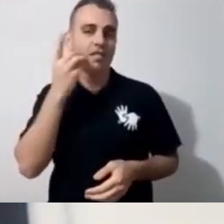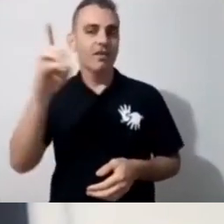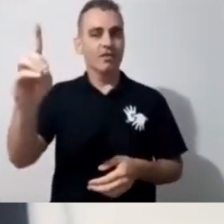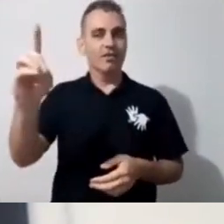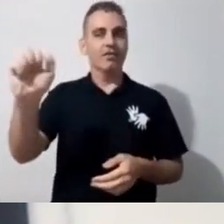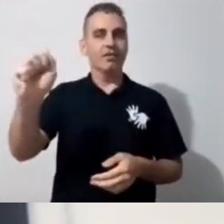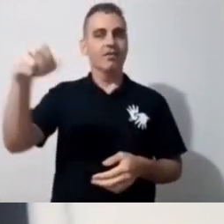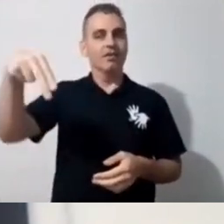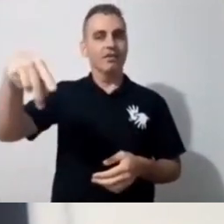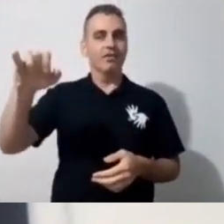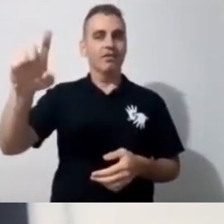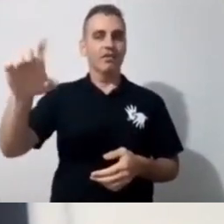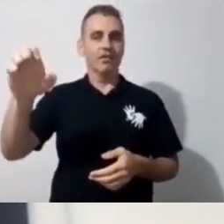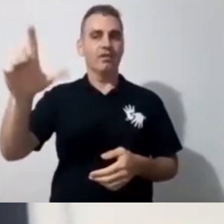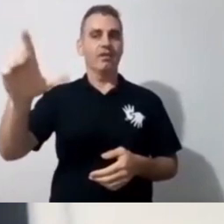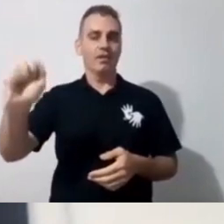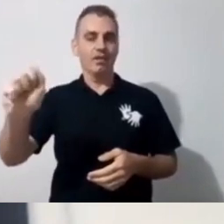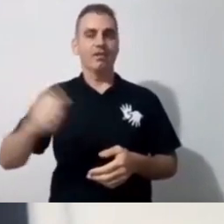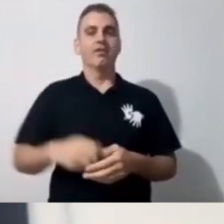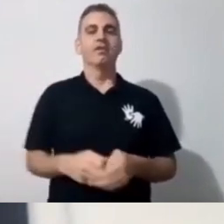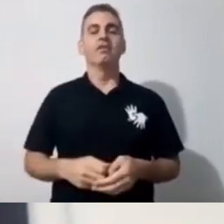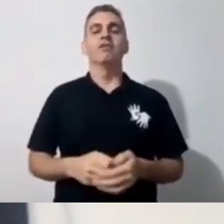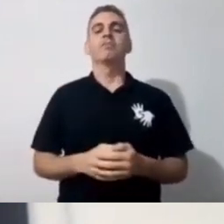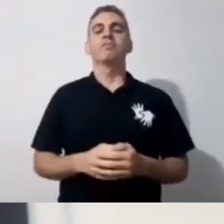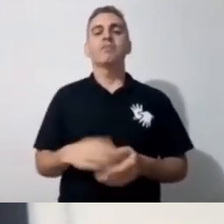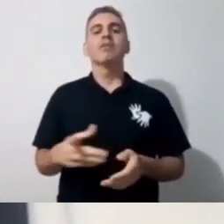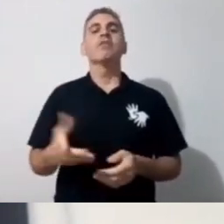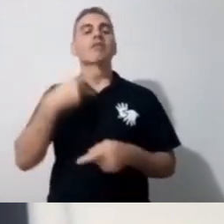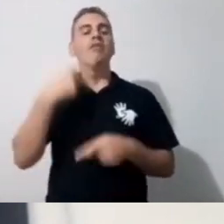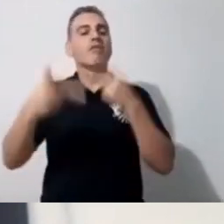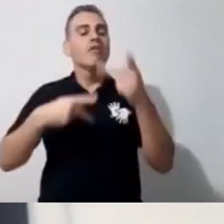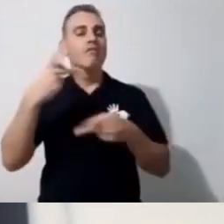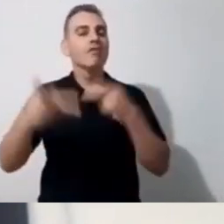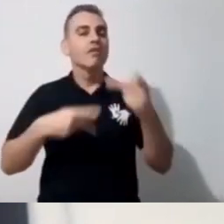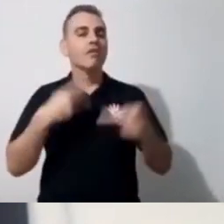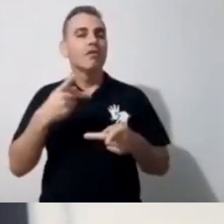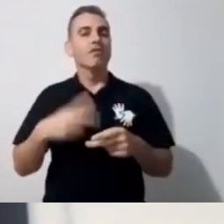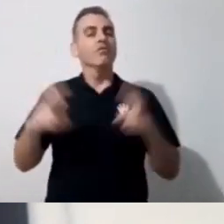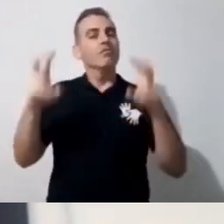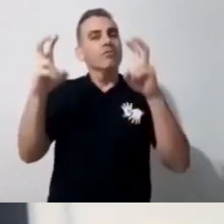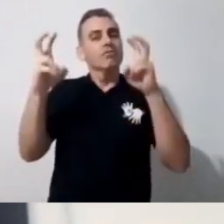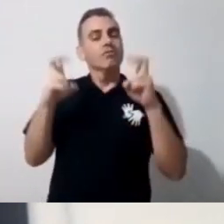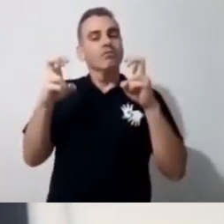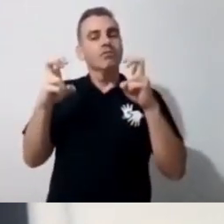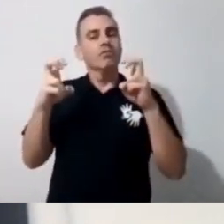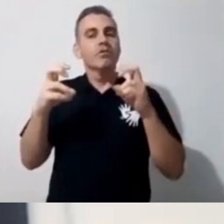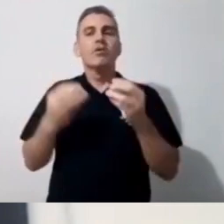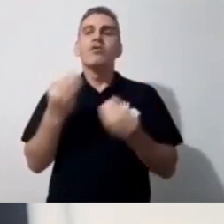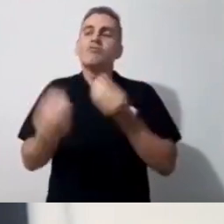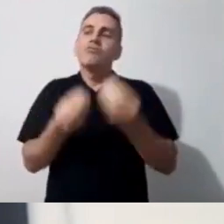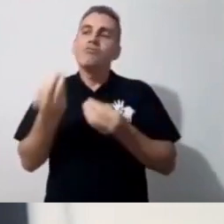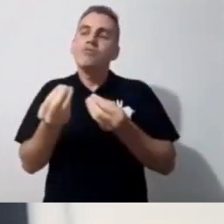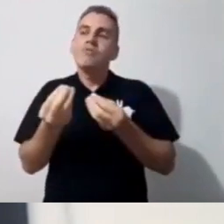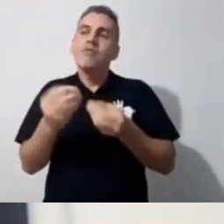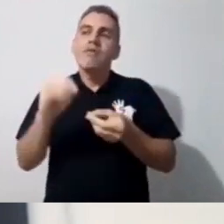eu estou passando para ela porque vai falar sobre a nossa temática, o reinventar da inclusão.